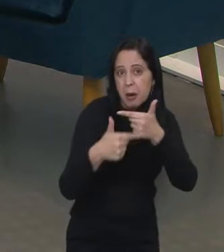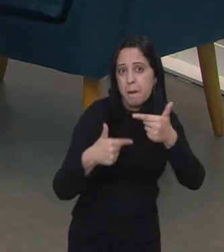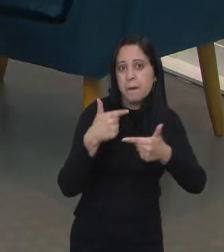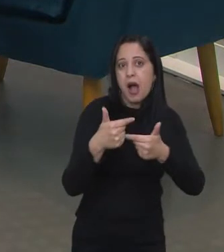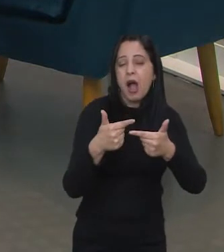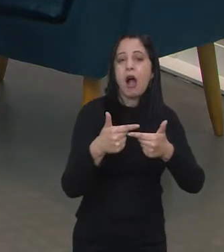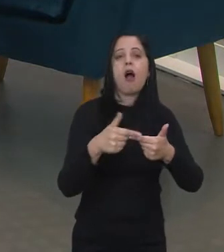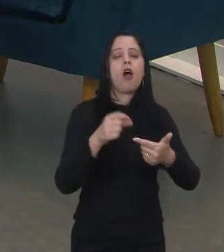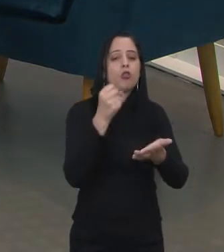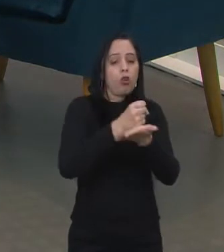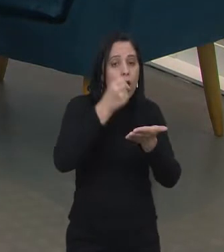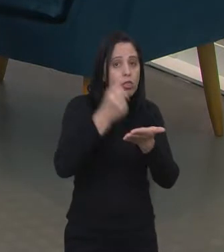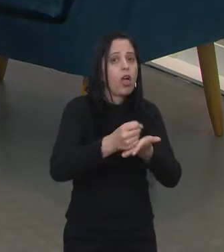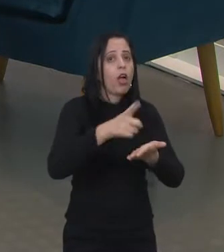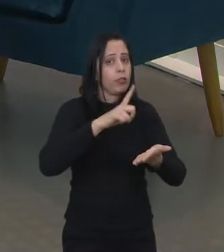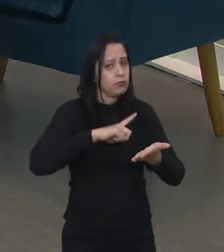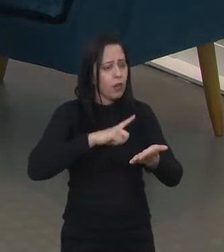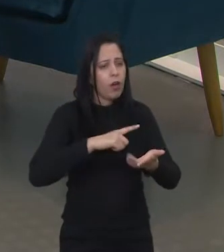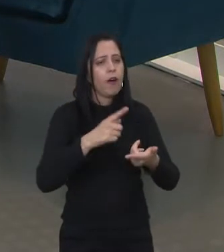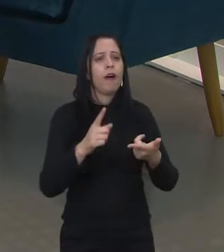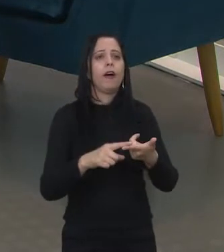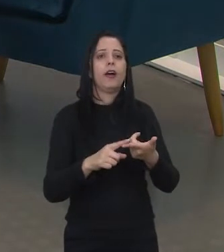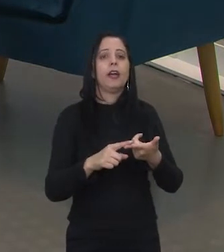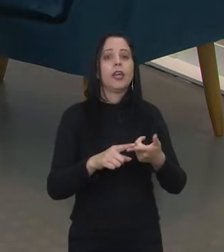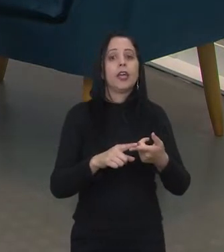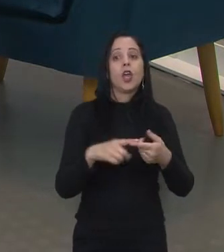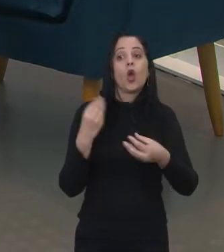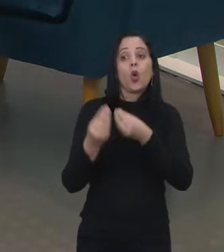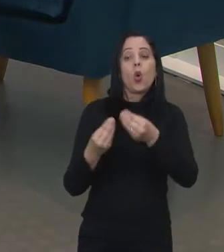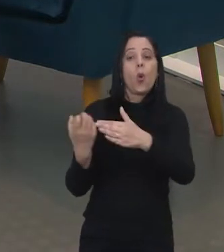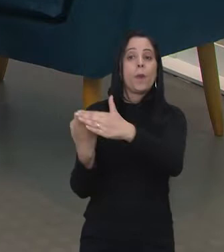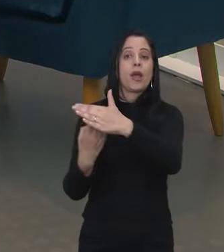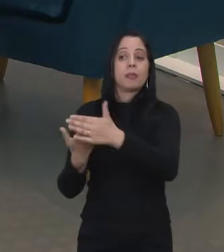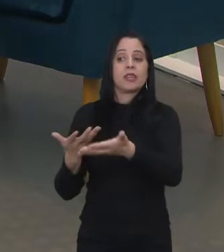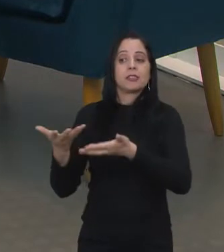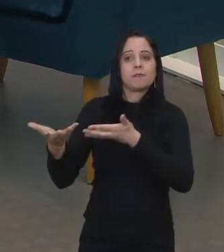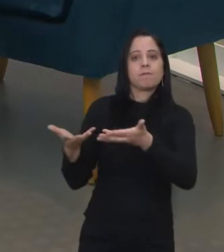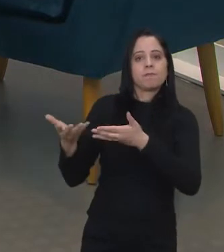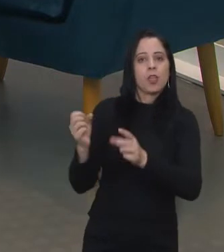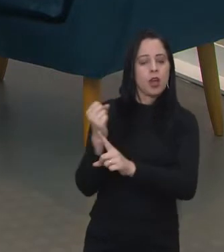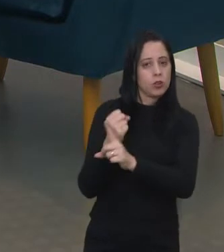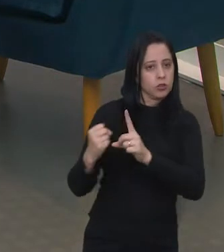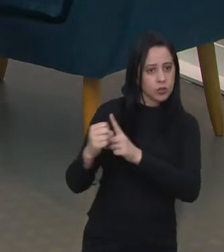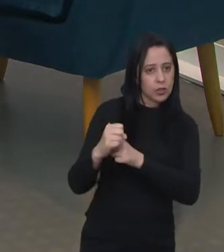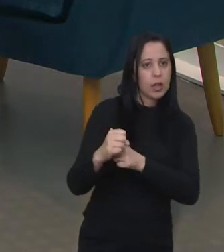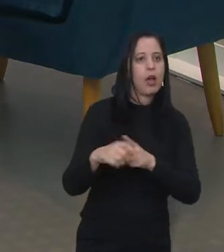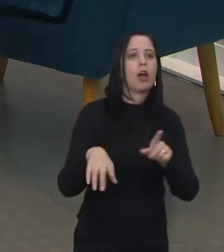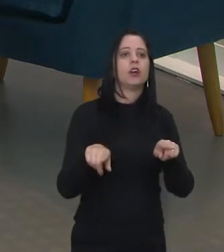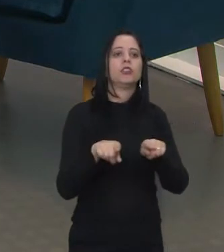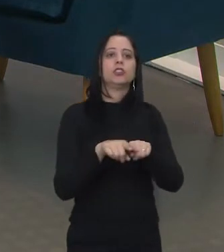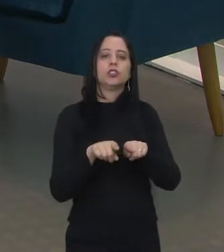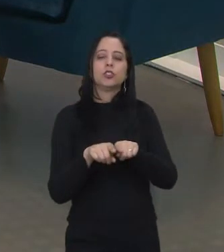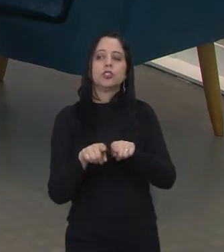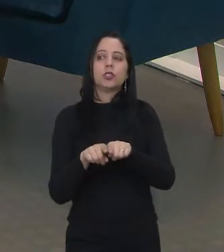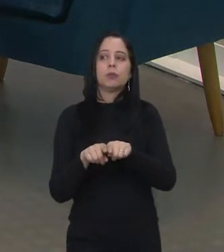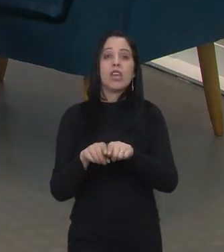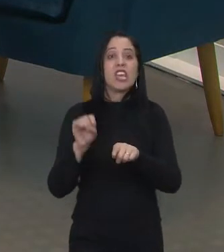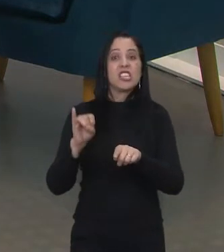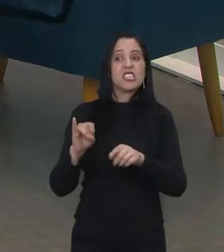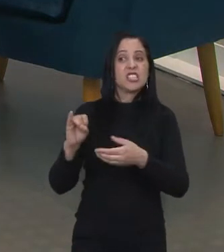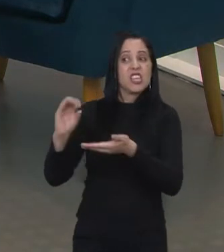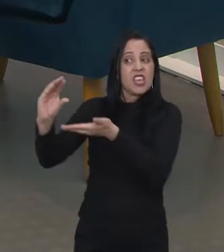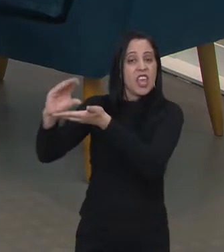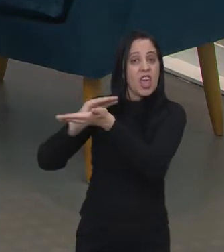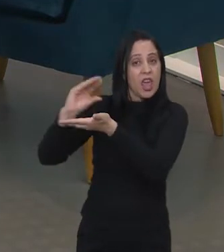dessas pessoas, interação com a sociedade, investimento que eles receberam. Então, o